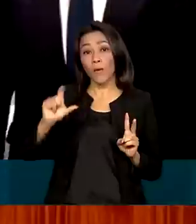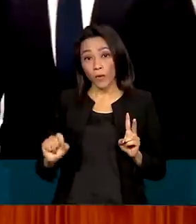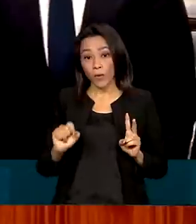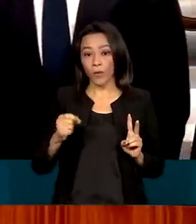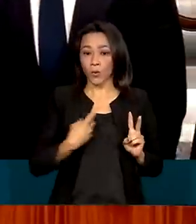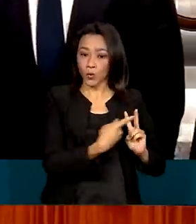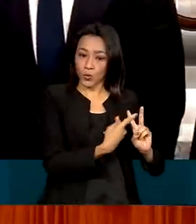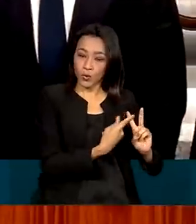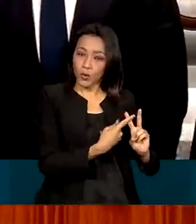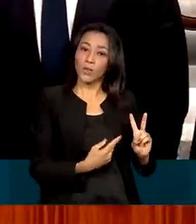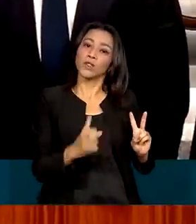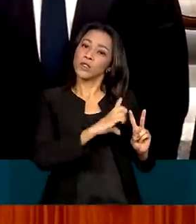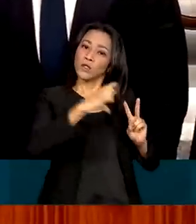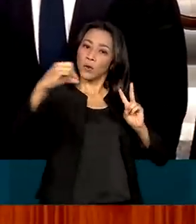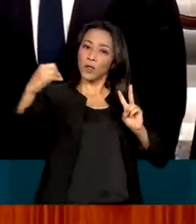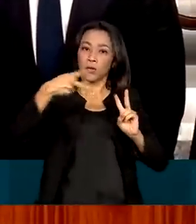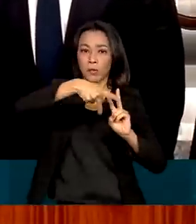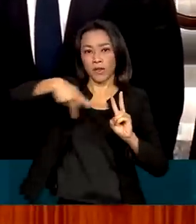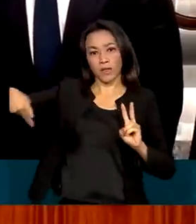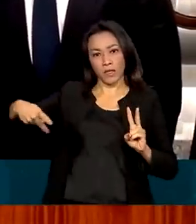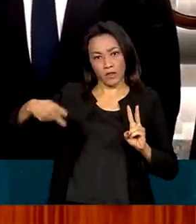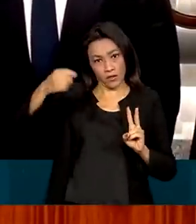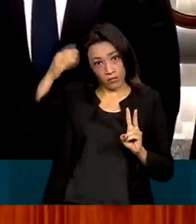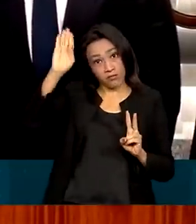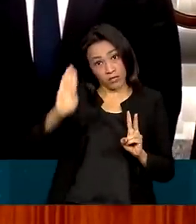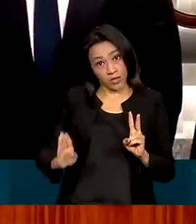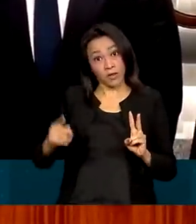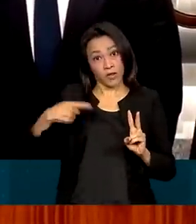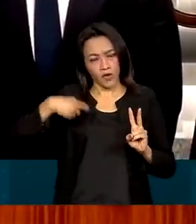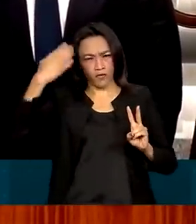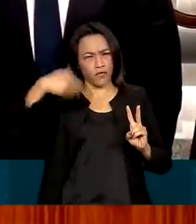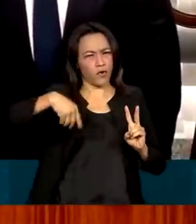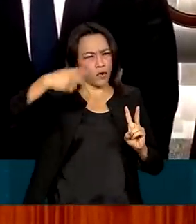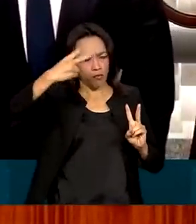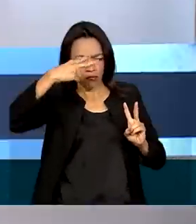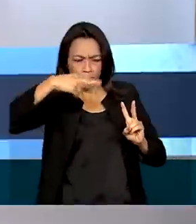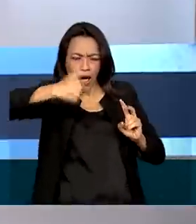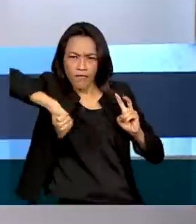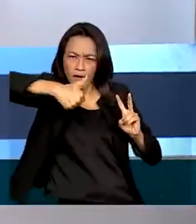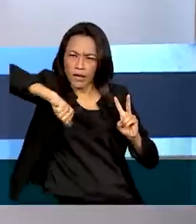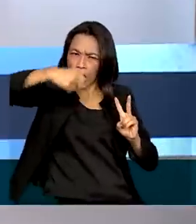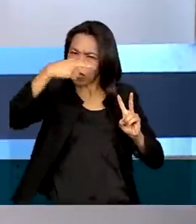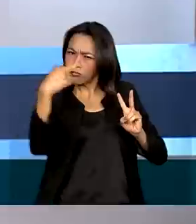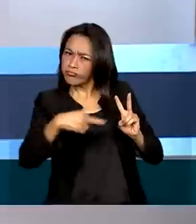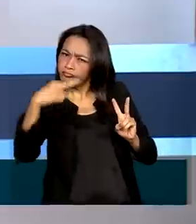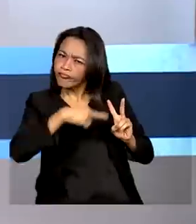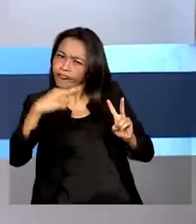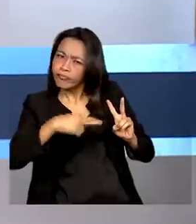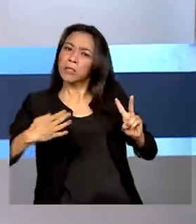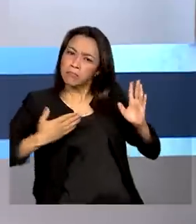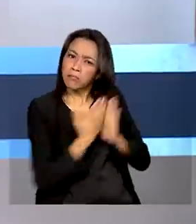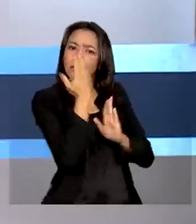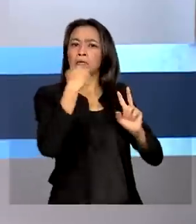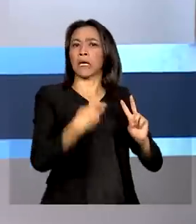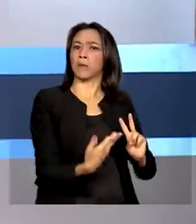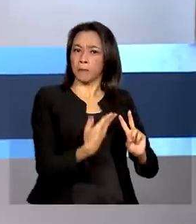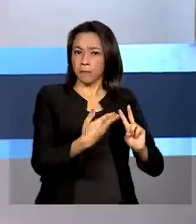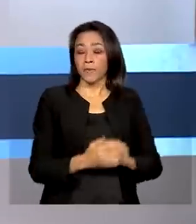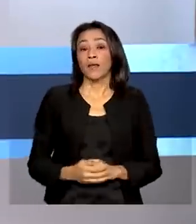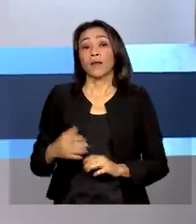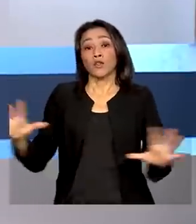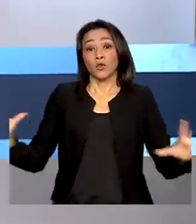escolhidos pelo presidente da República e aprovados em sabatina pelo Senado Federal. O STJ é formado por 33